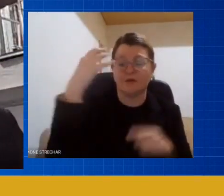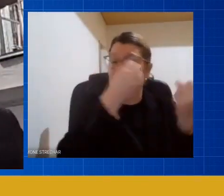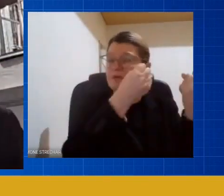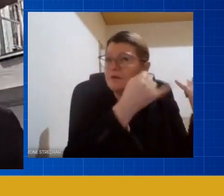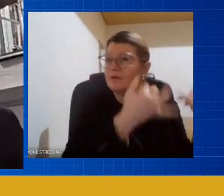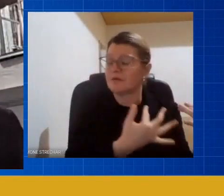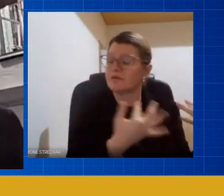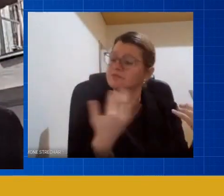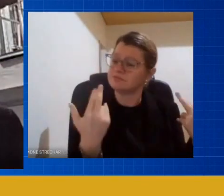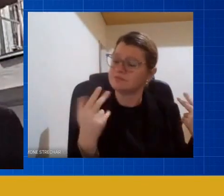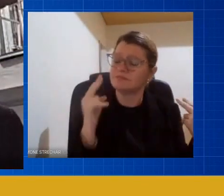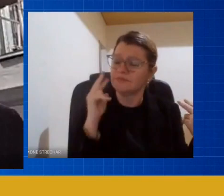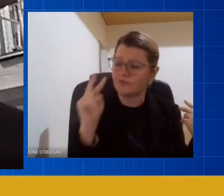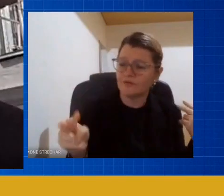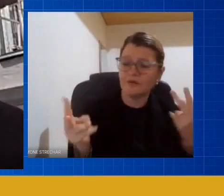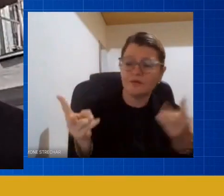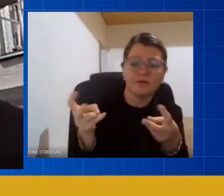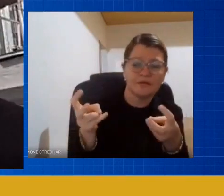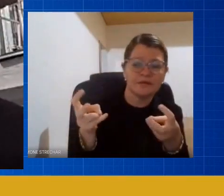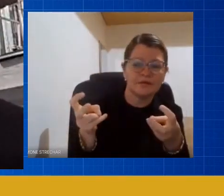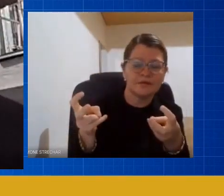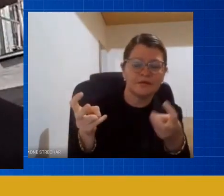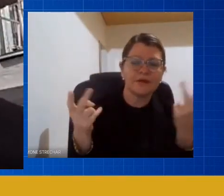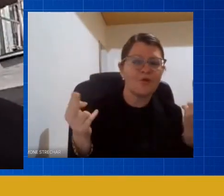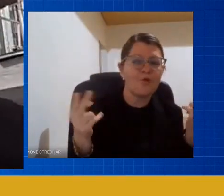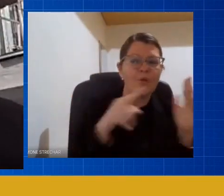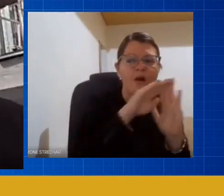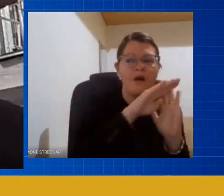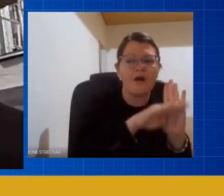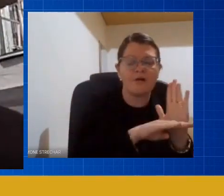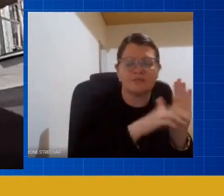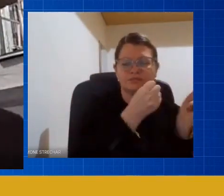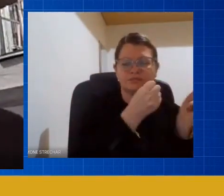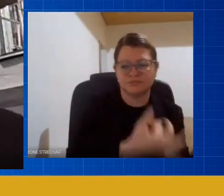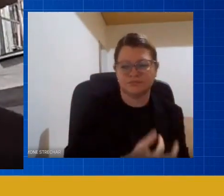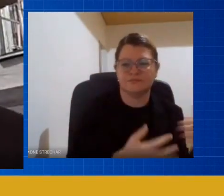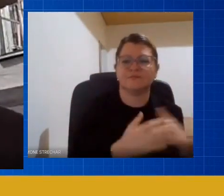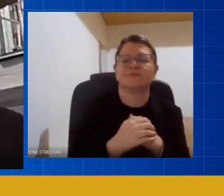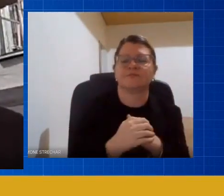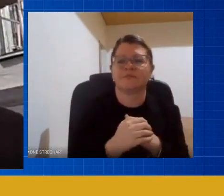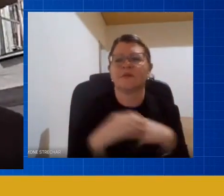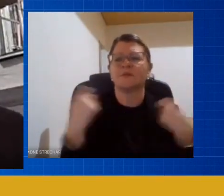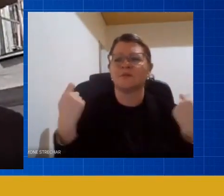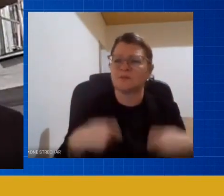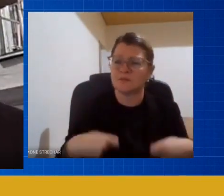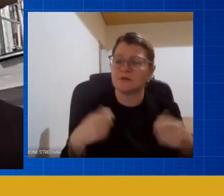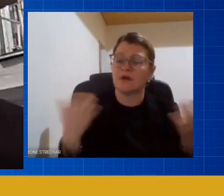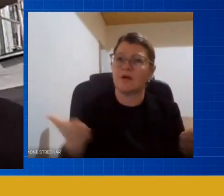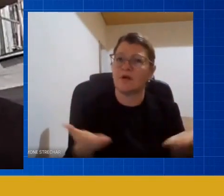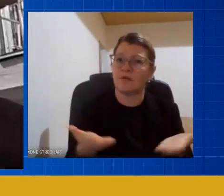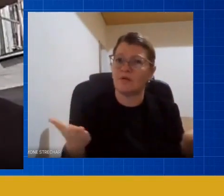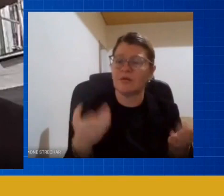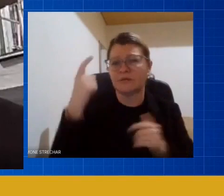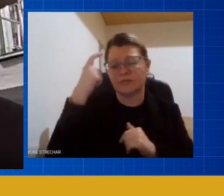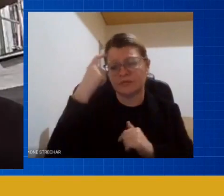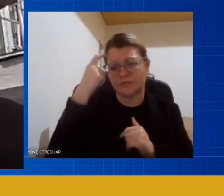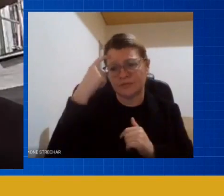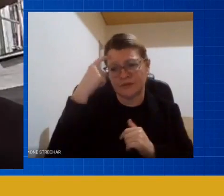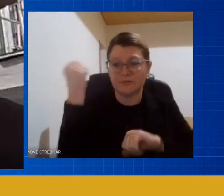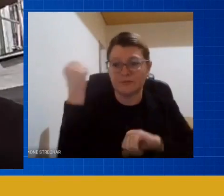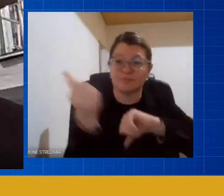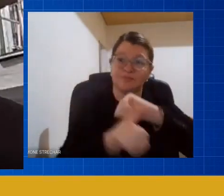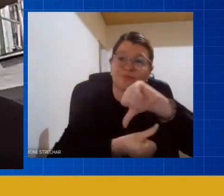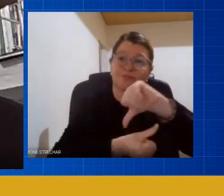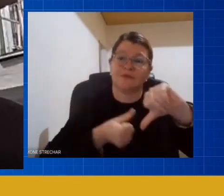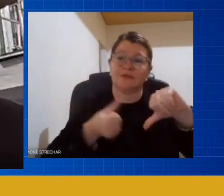ter a coerência de nesse momento se despir de algumas coisas que aparentemente estavam prontas e apurar o